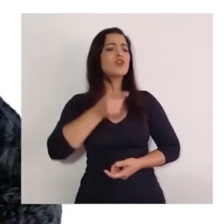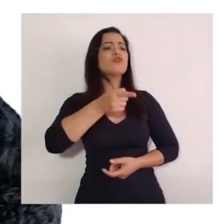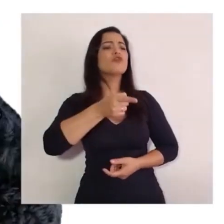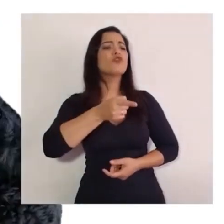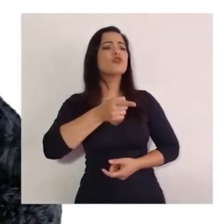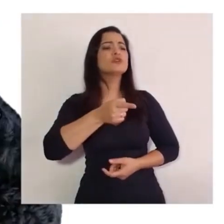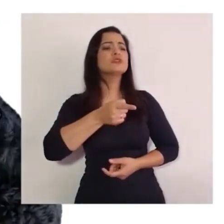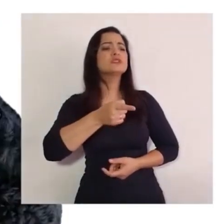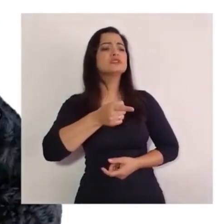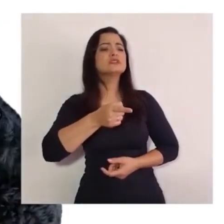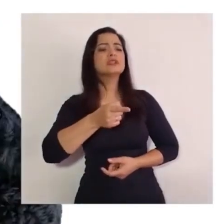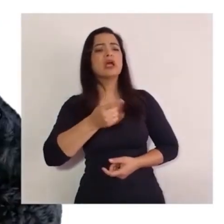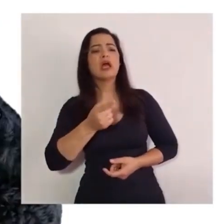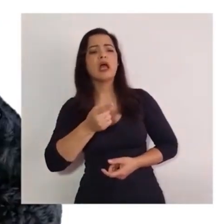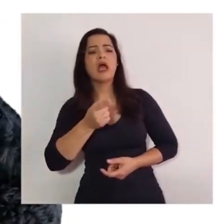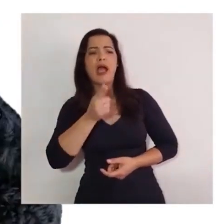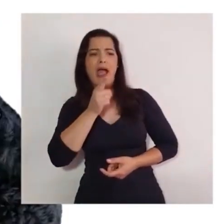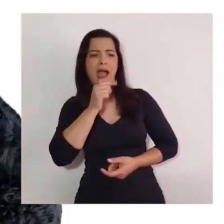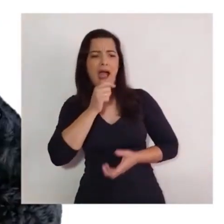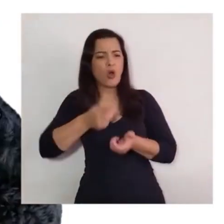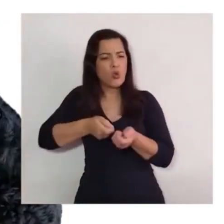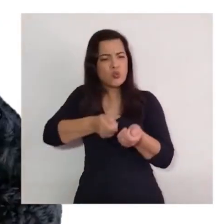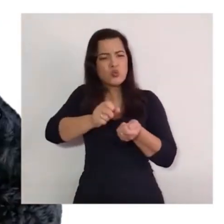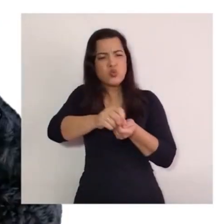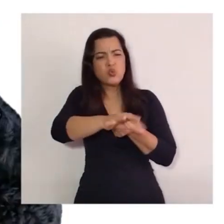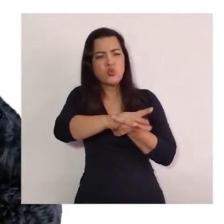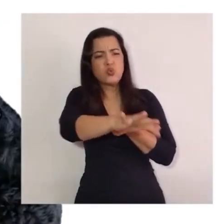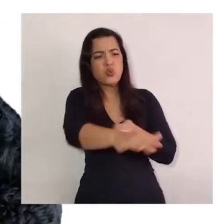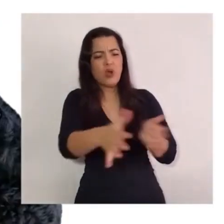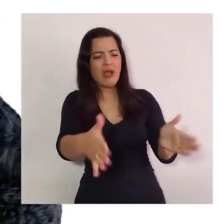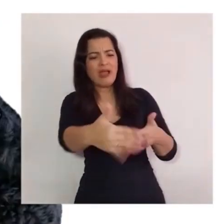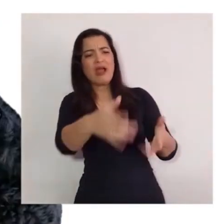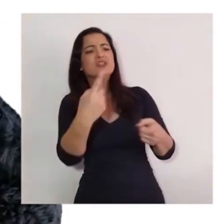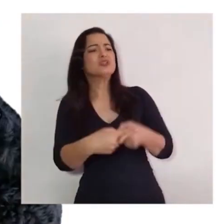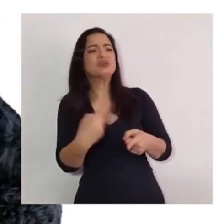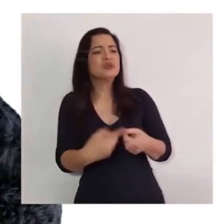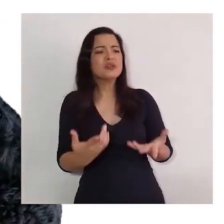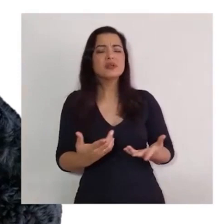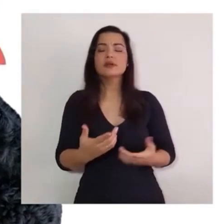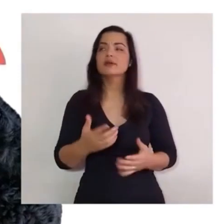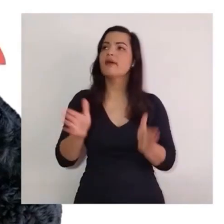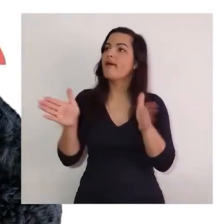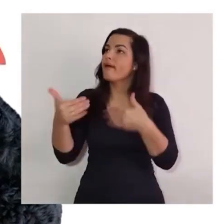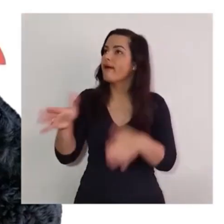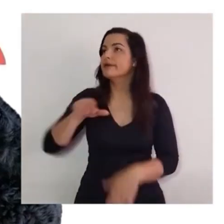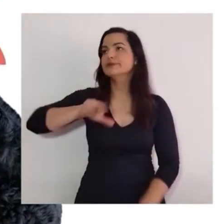Por que você está molhando uma caixa? Não é uma caixa